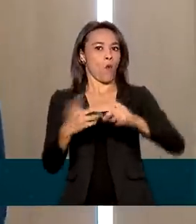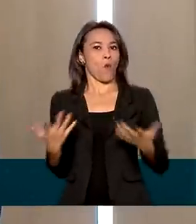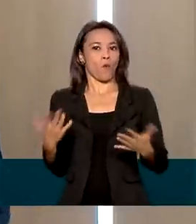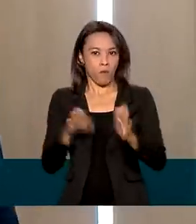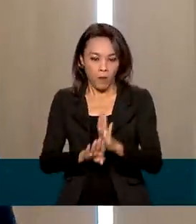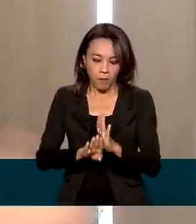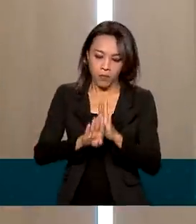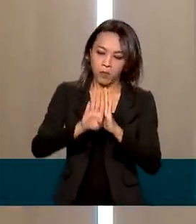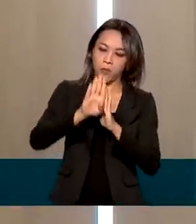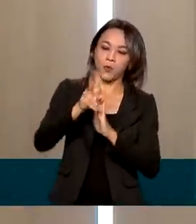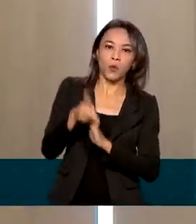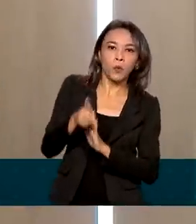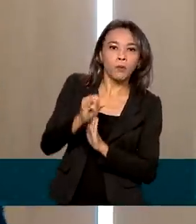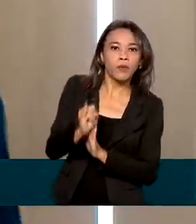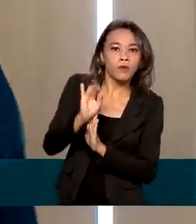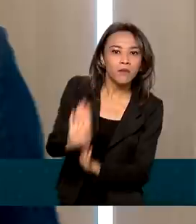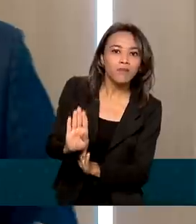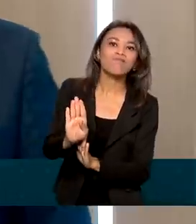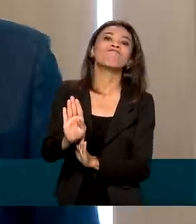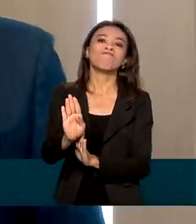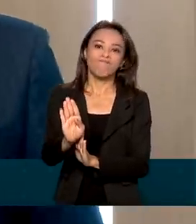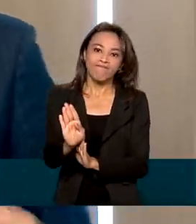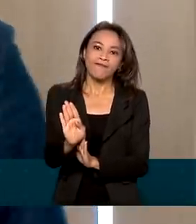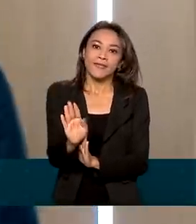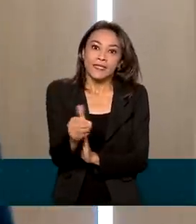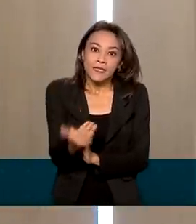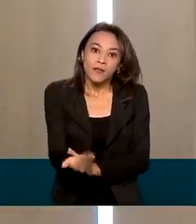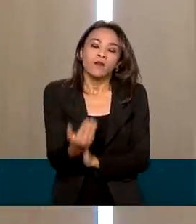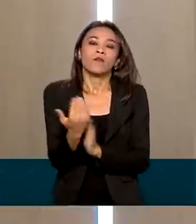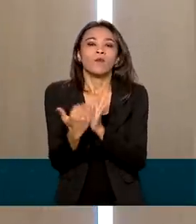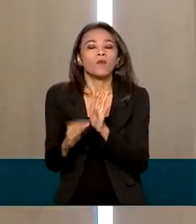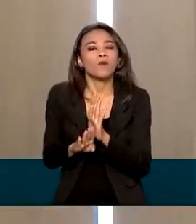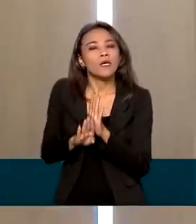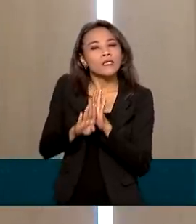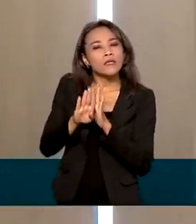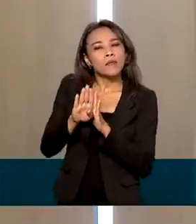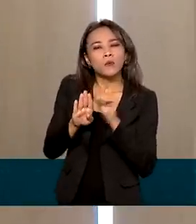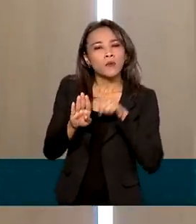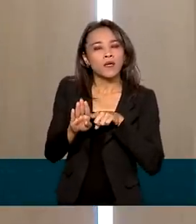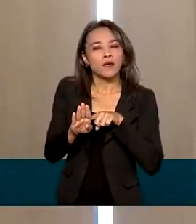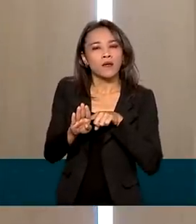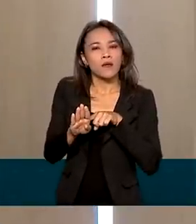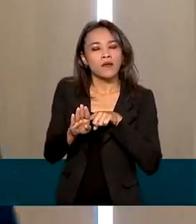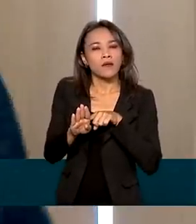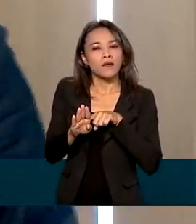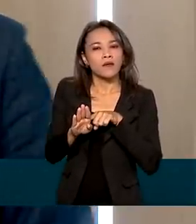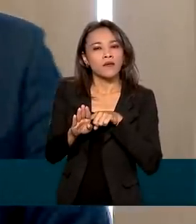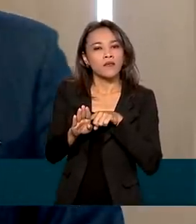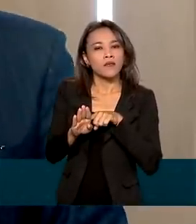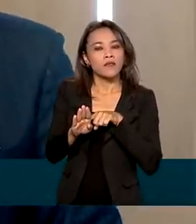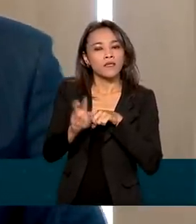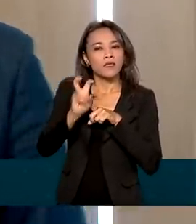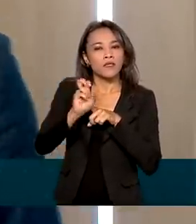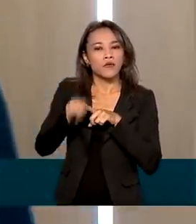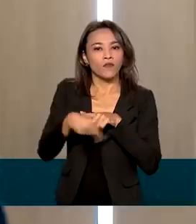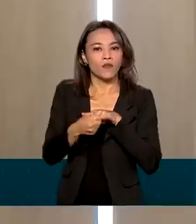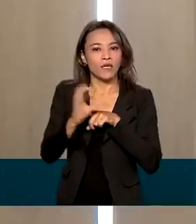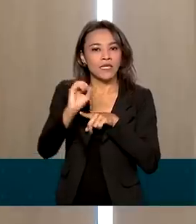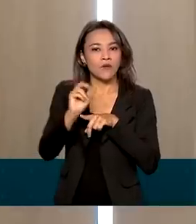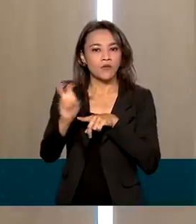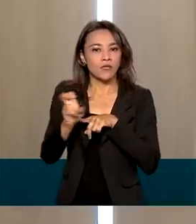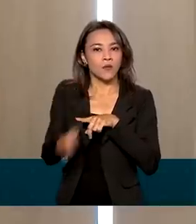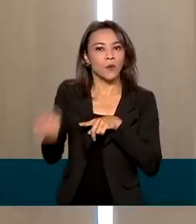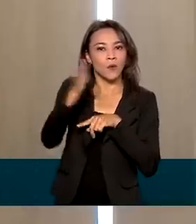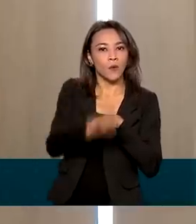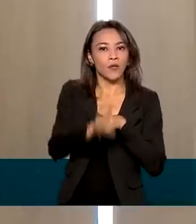ao crescimento do PIB. Aumentaram as suas expectativas, então, de um crescimento de 5,05% para